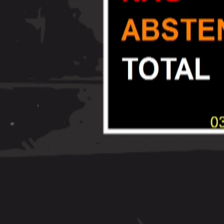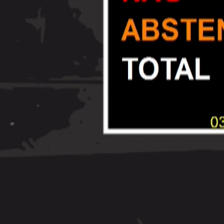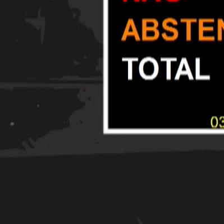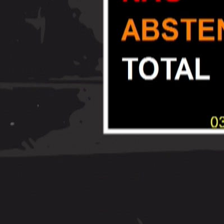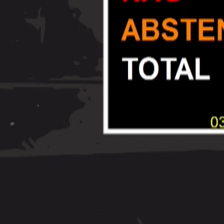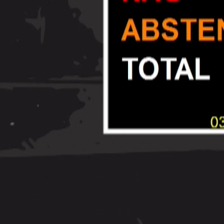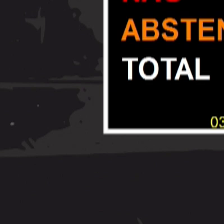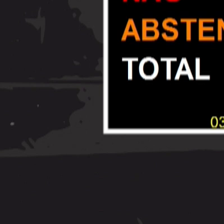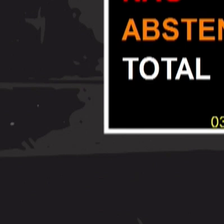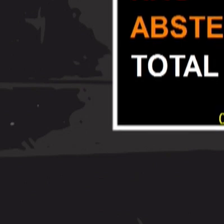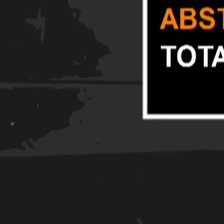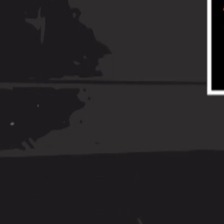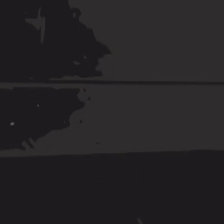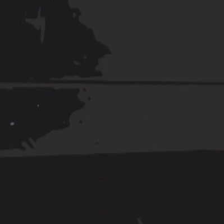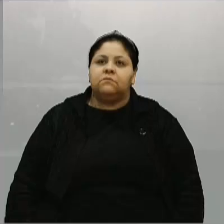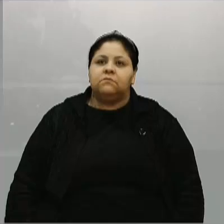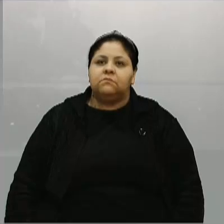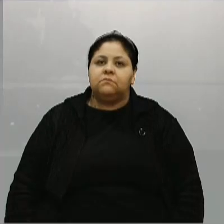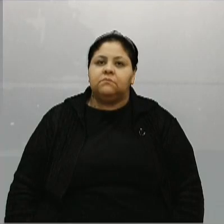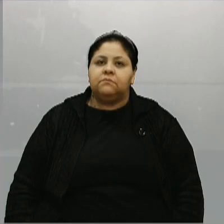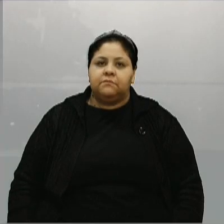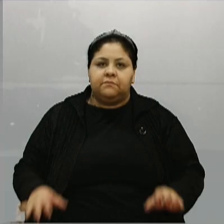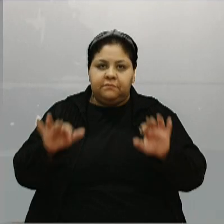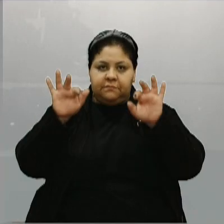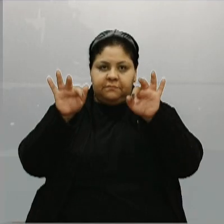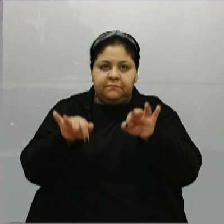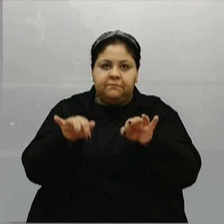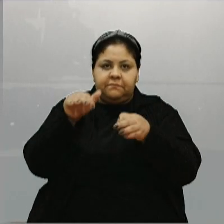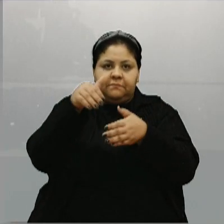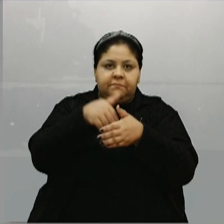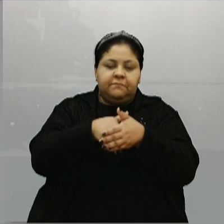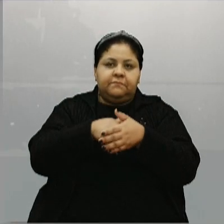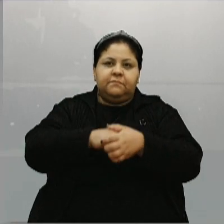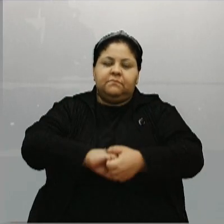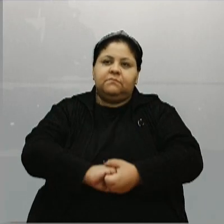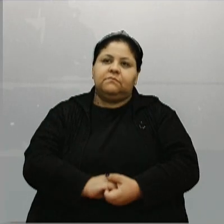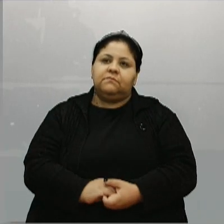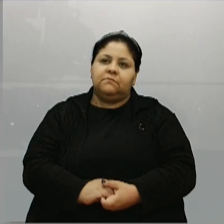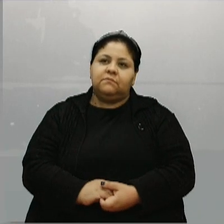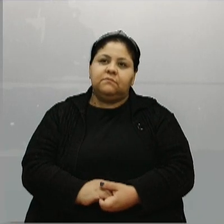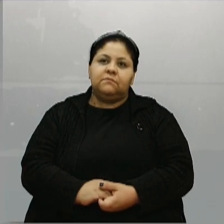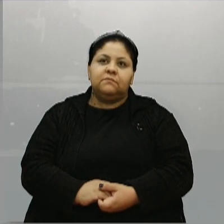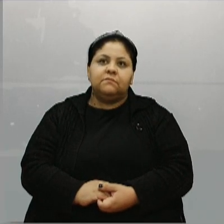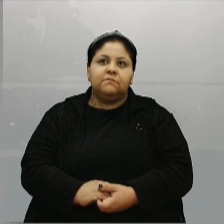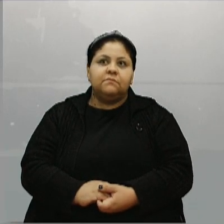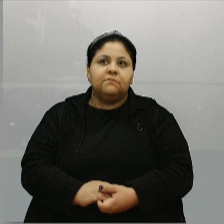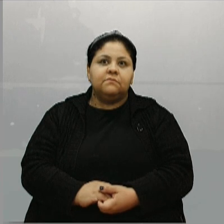Encerrado o registro dos votos. Encerrada a votação.